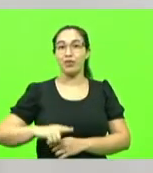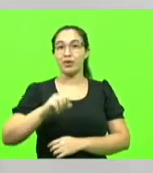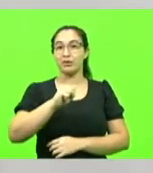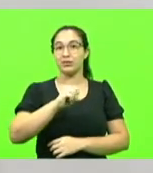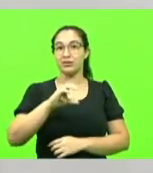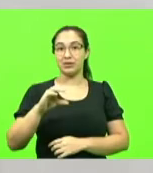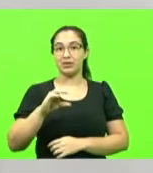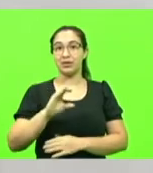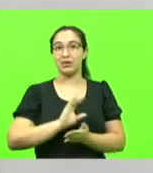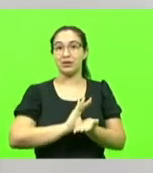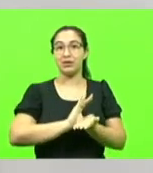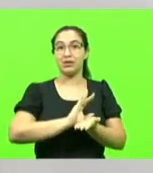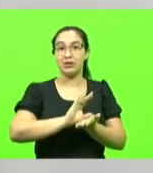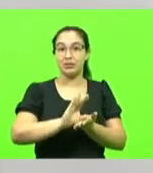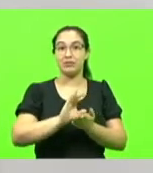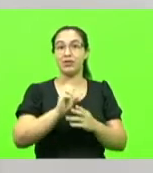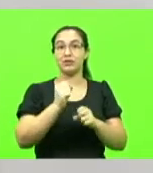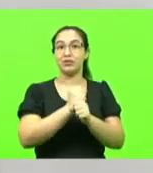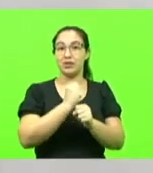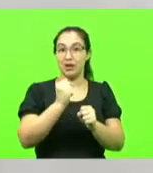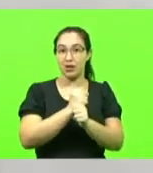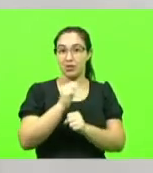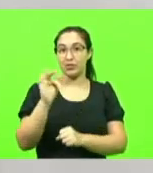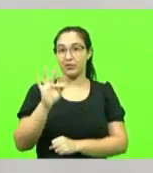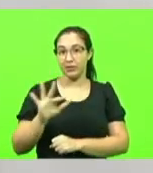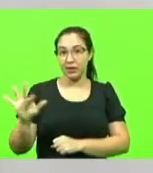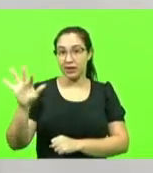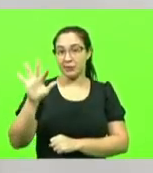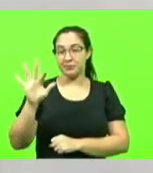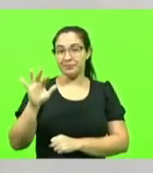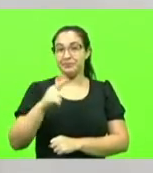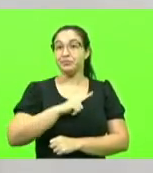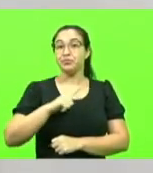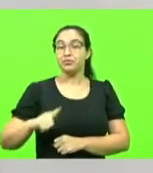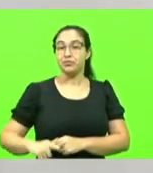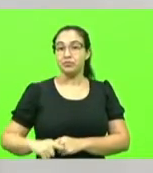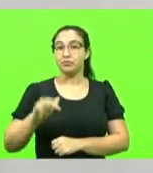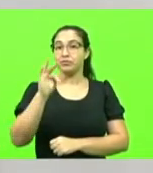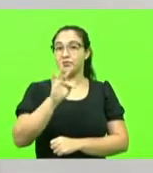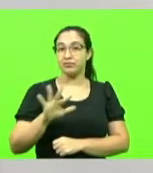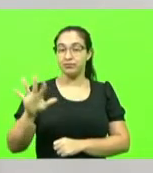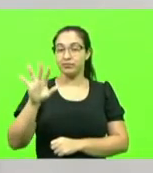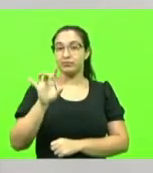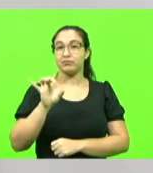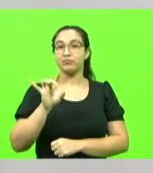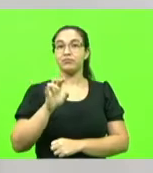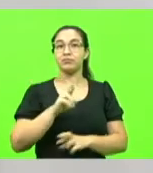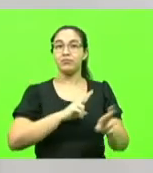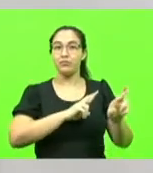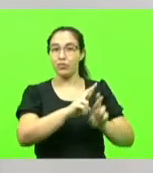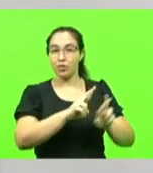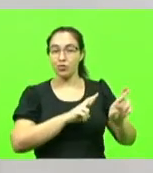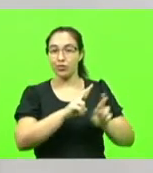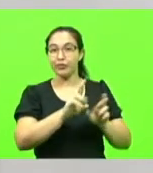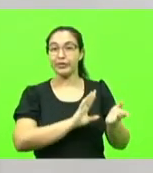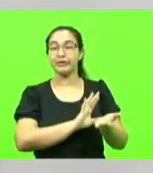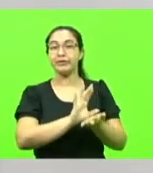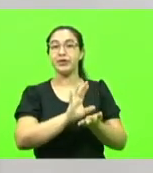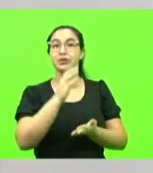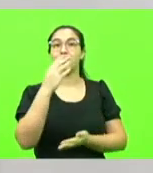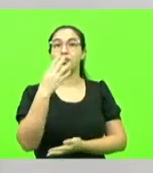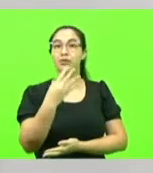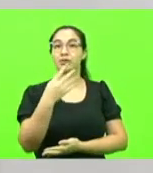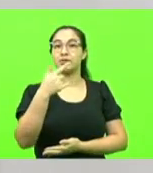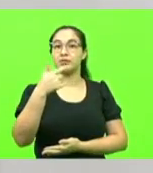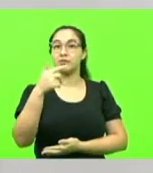investe nas obras federais em Santa Catarina. O governo federal só em rodovias irá investir 450, ou